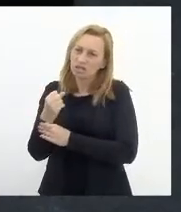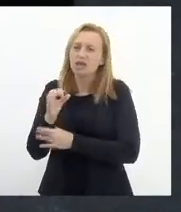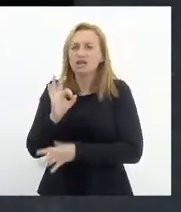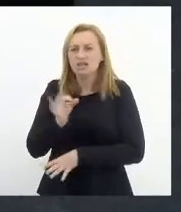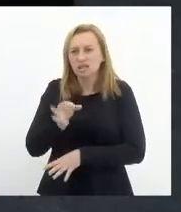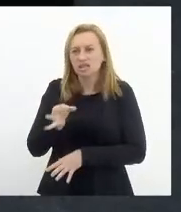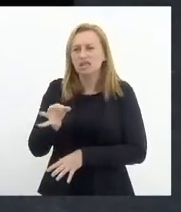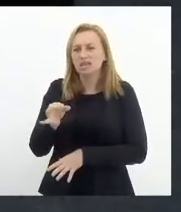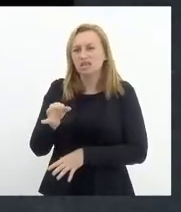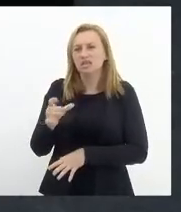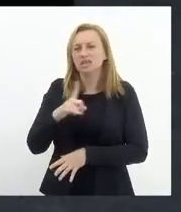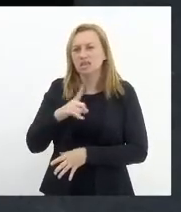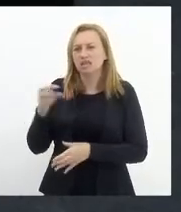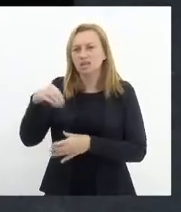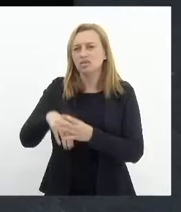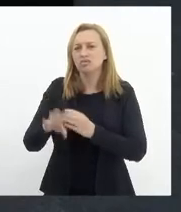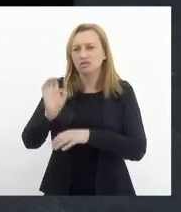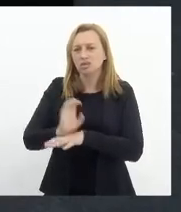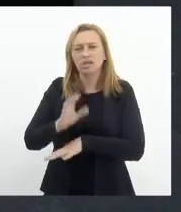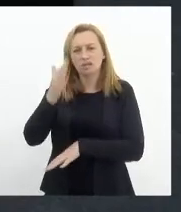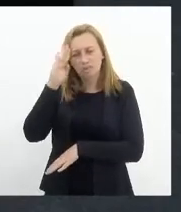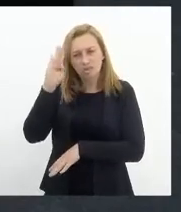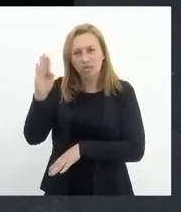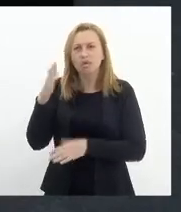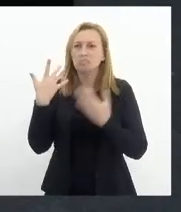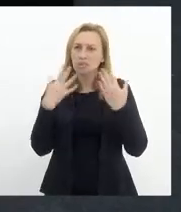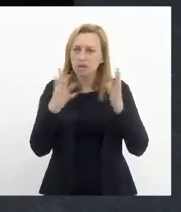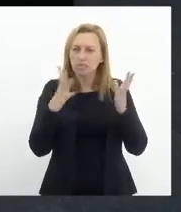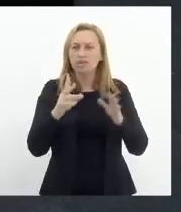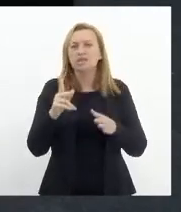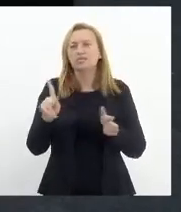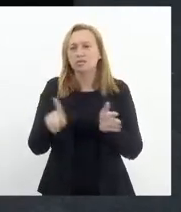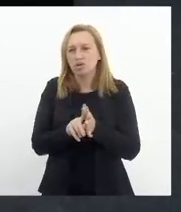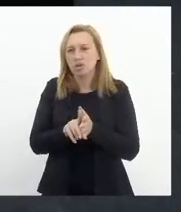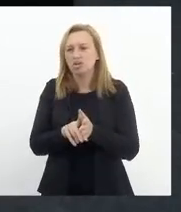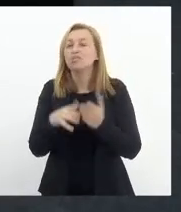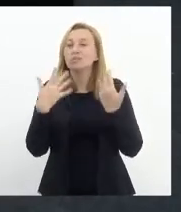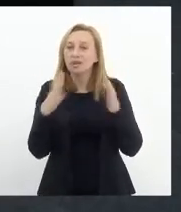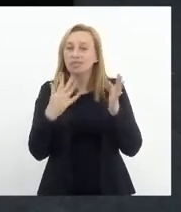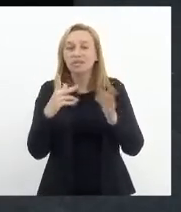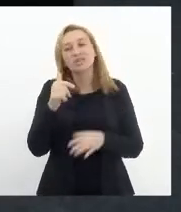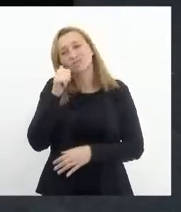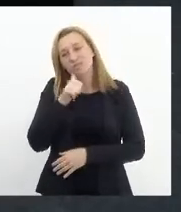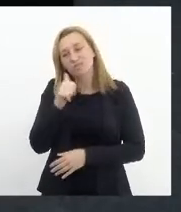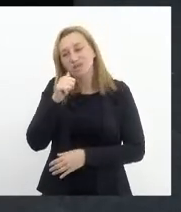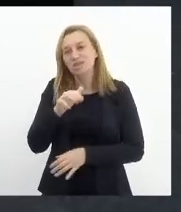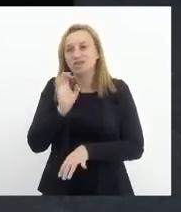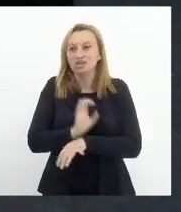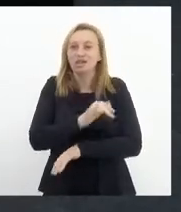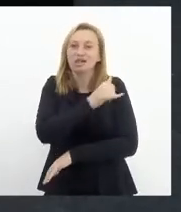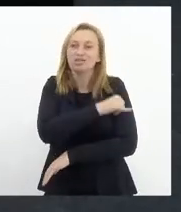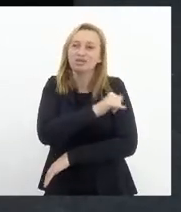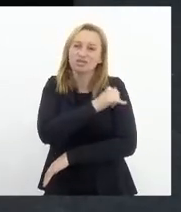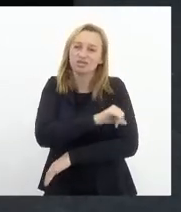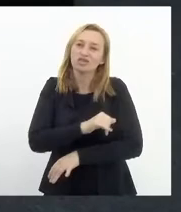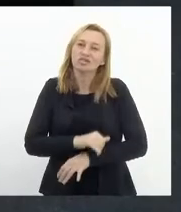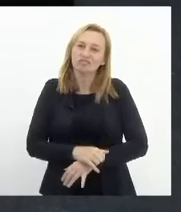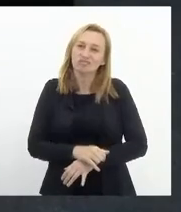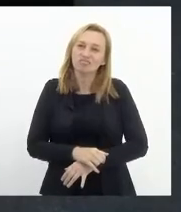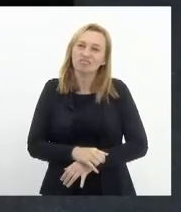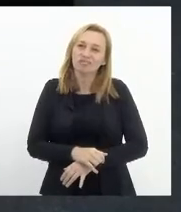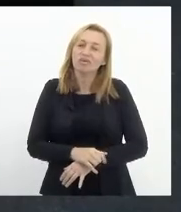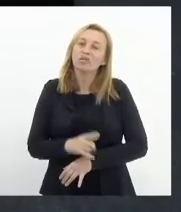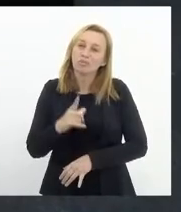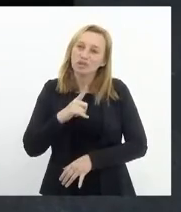fundamental. Então, parabéns por esse projeto, parabéns às mulheres do Estado do Rio de Janeiro por ter